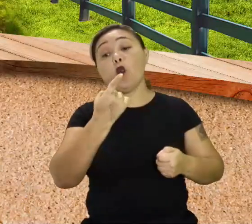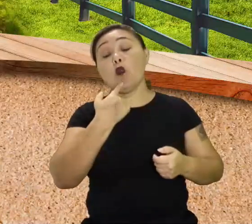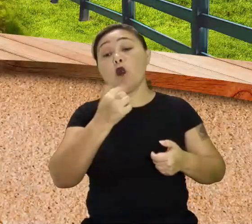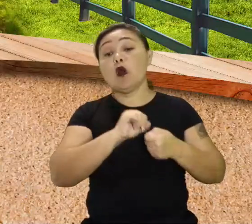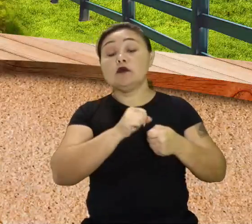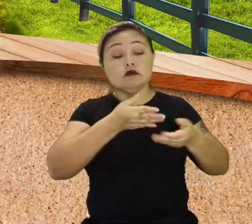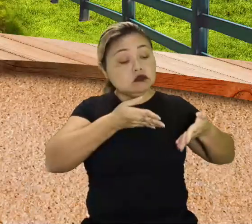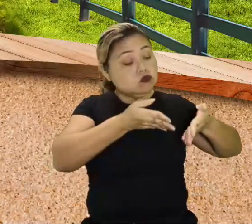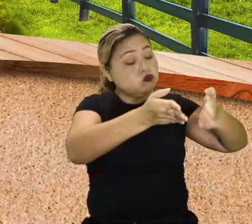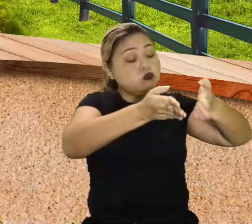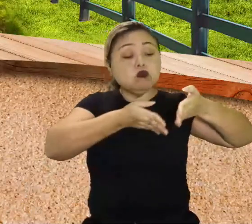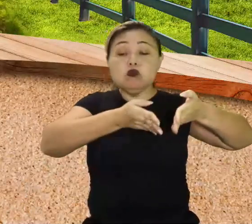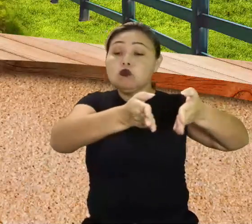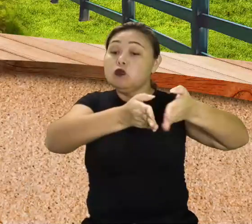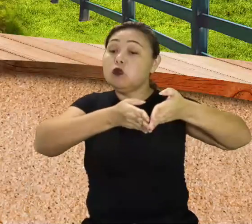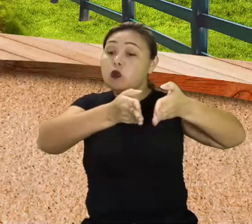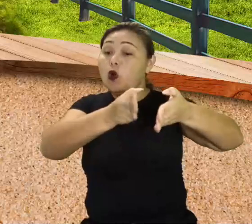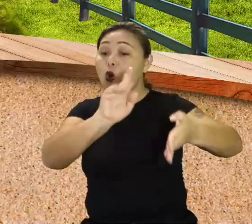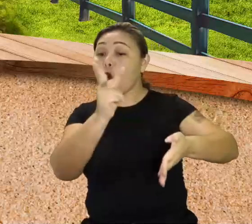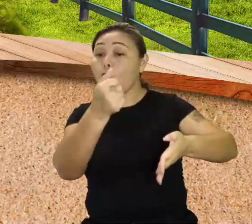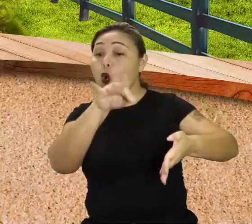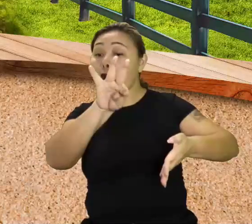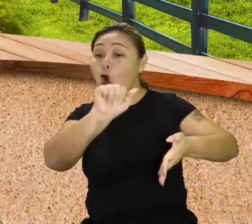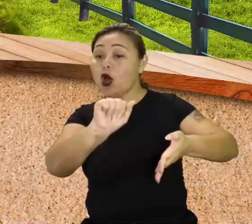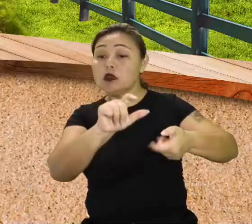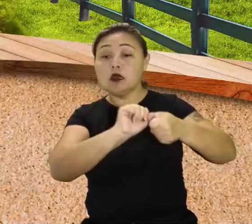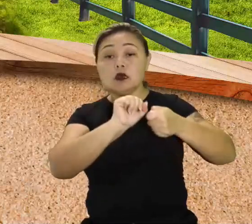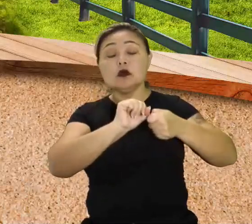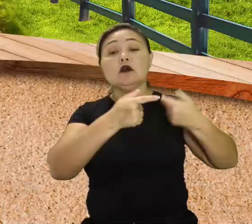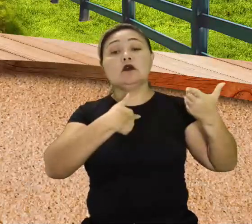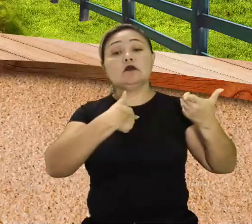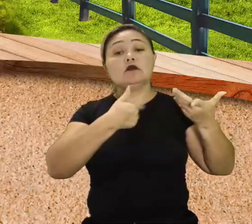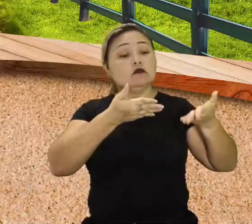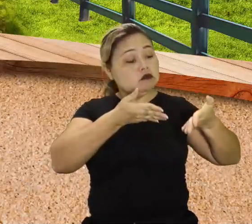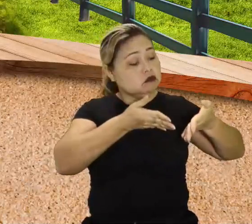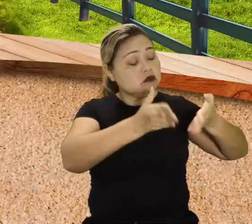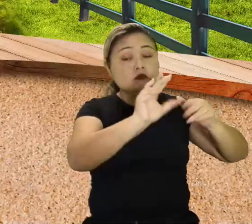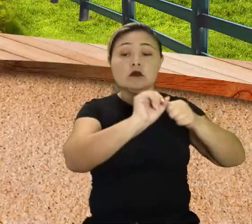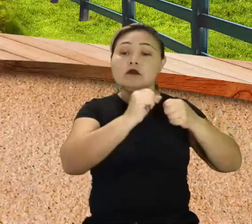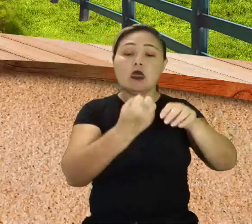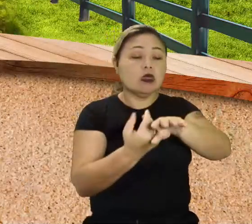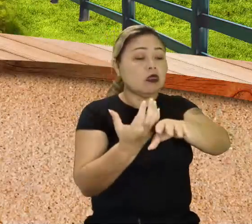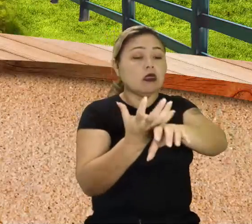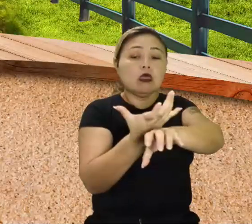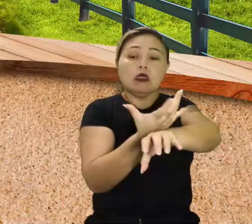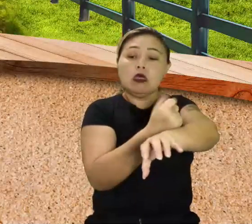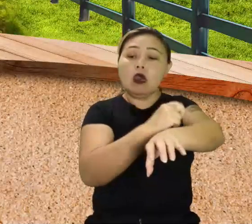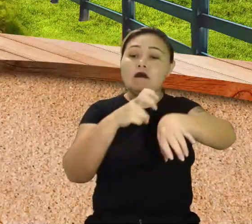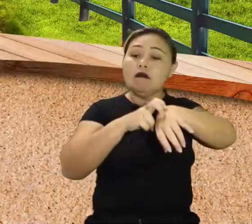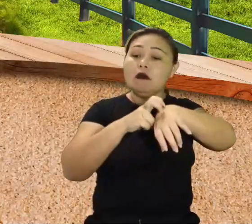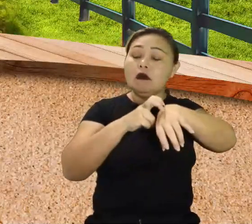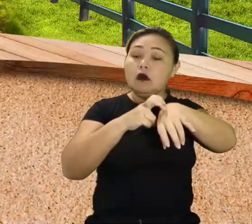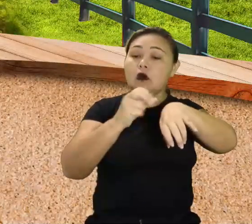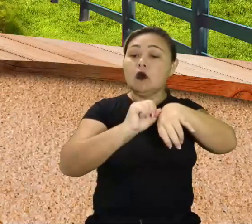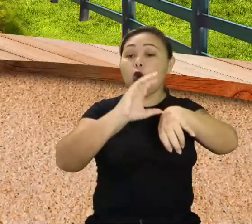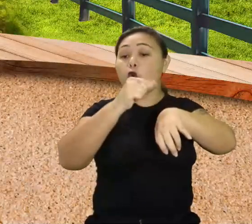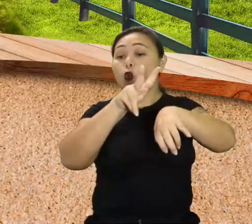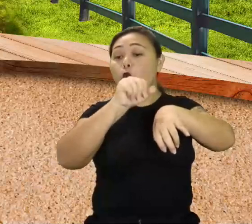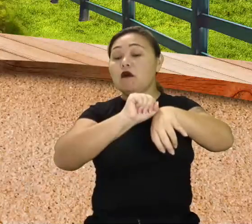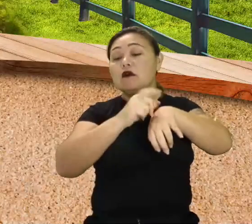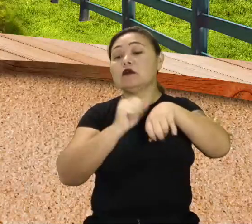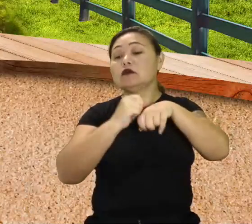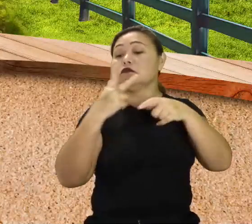horticultura. Tá bom? Então, aí são os processos de plantações de alface, processos de plantação de couve,